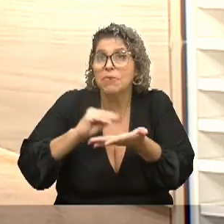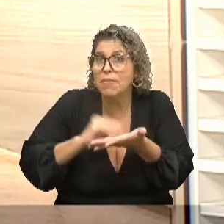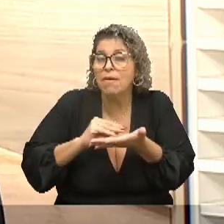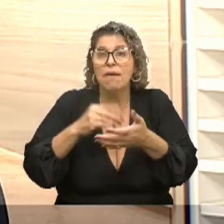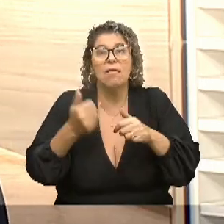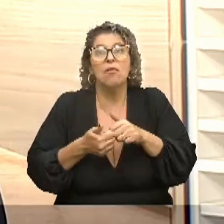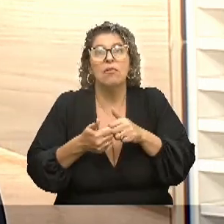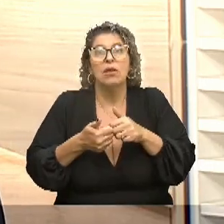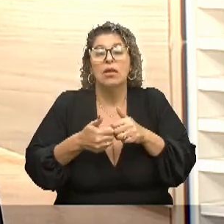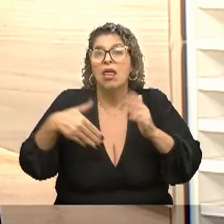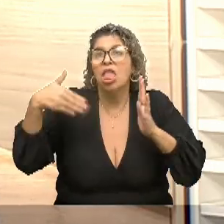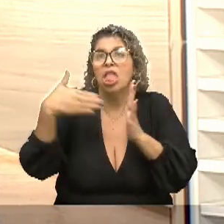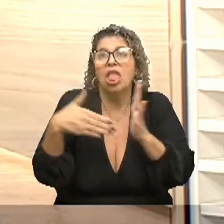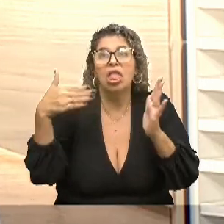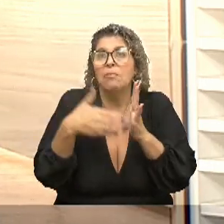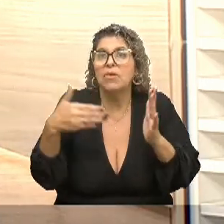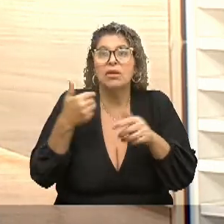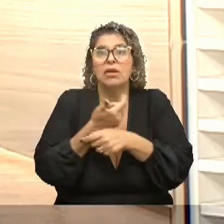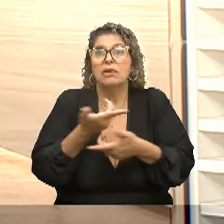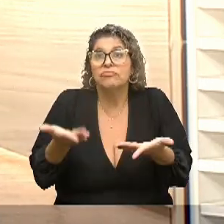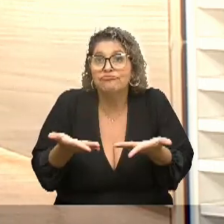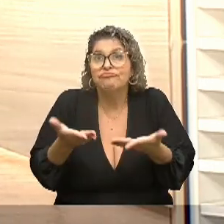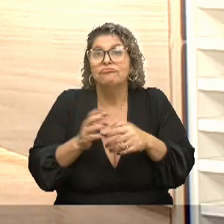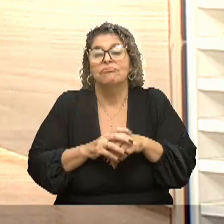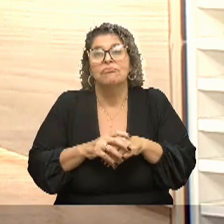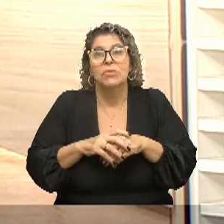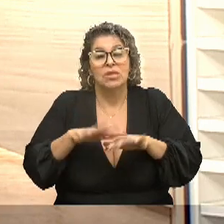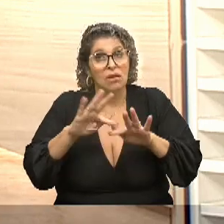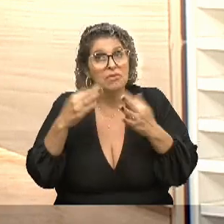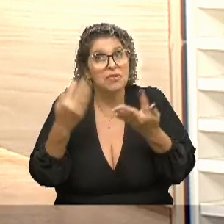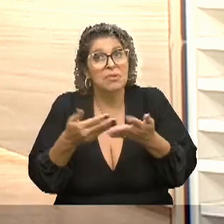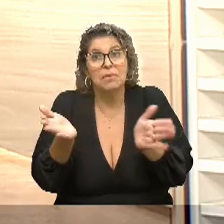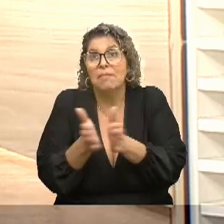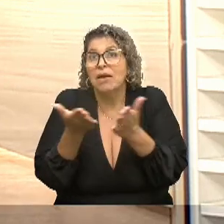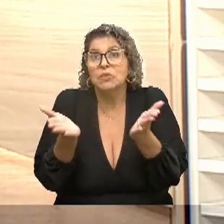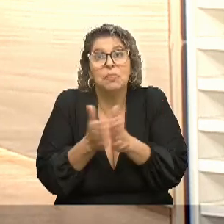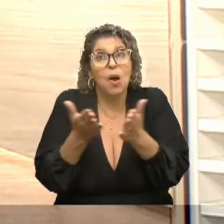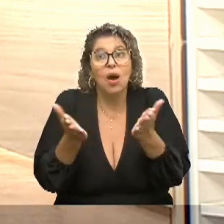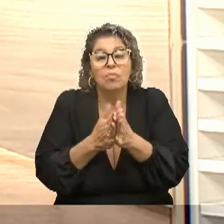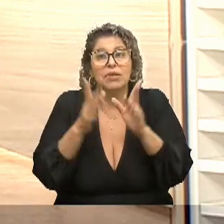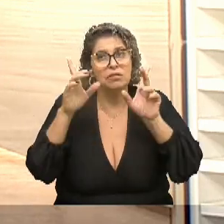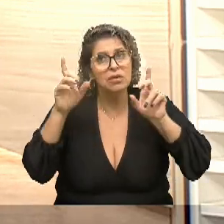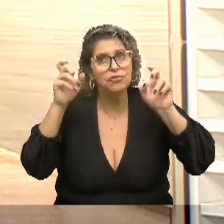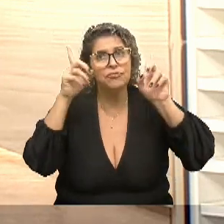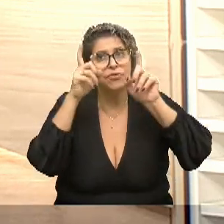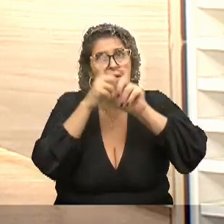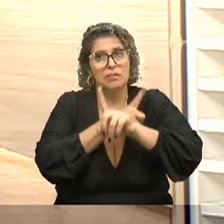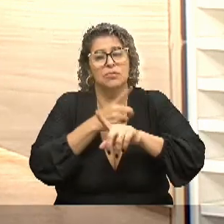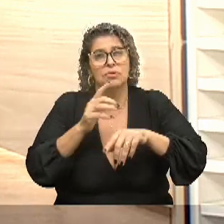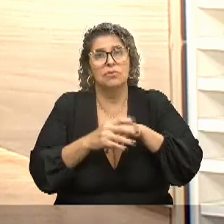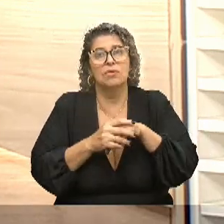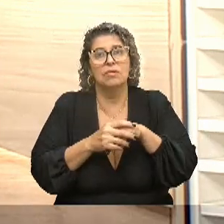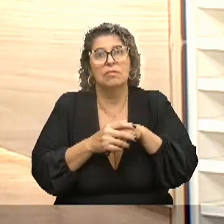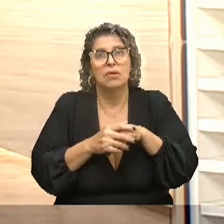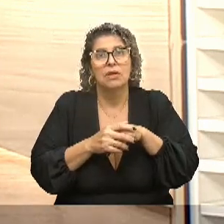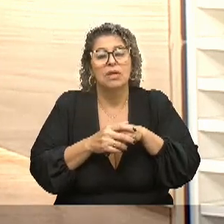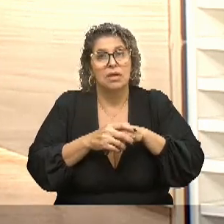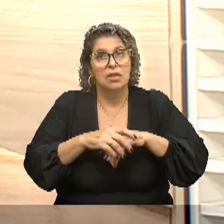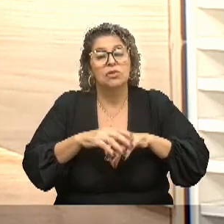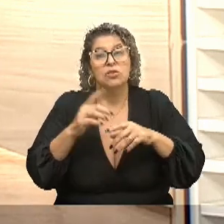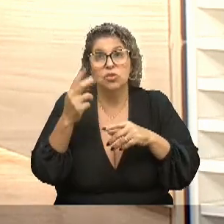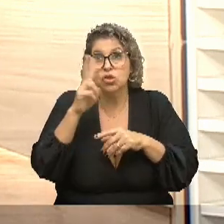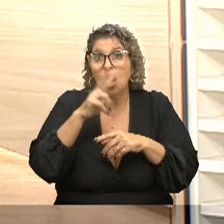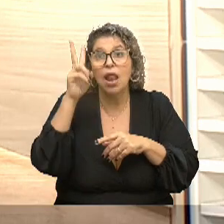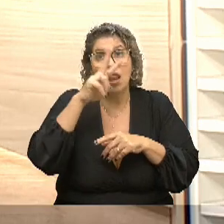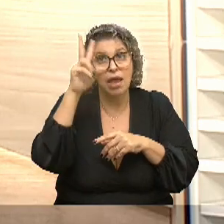Ele não tem limites. Então, para as famílias de baixa renda, isso também é muito difícil. Isso só reforça a